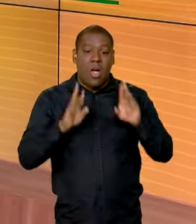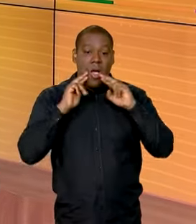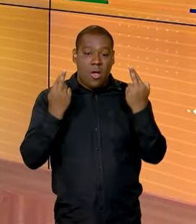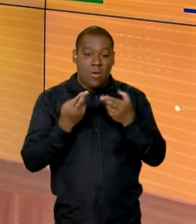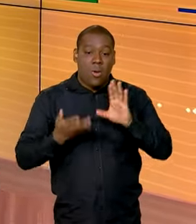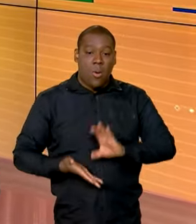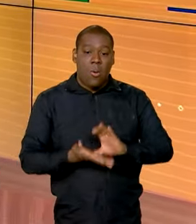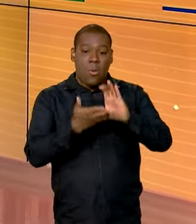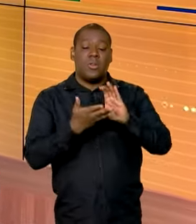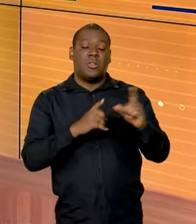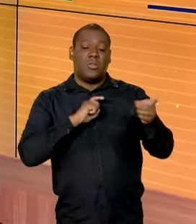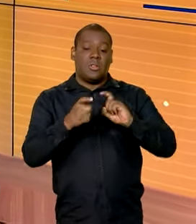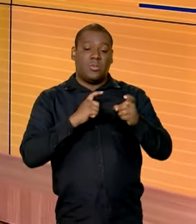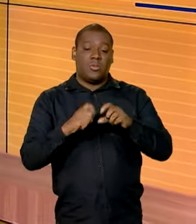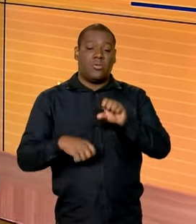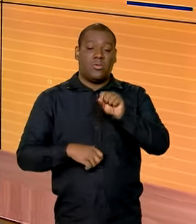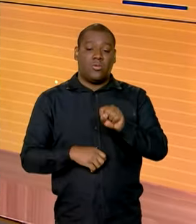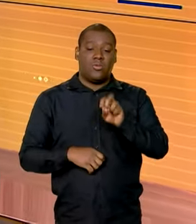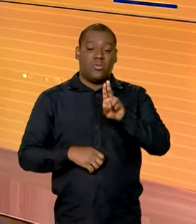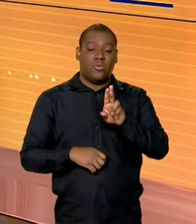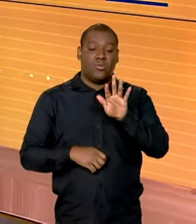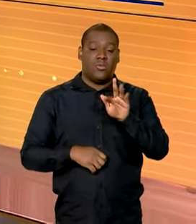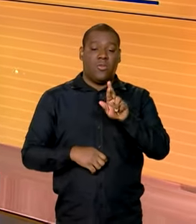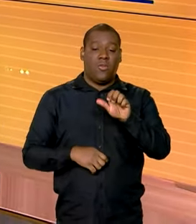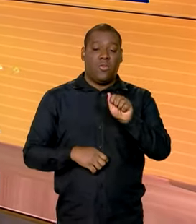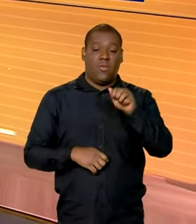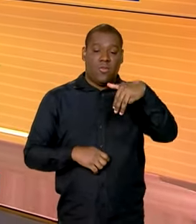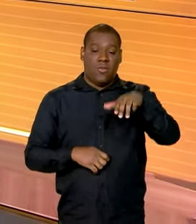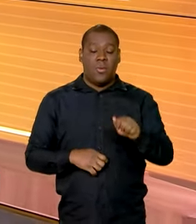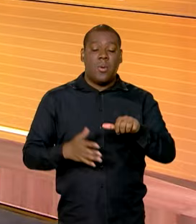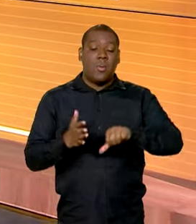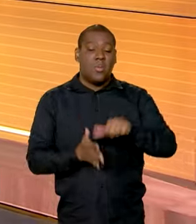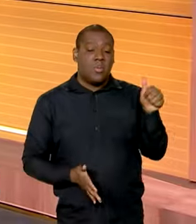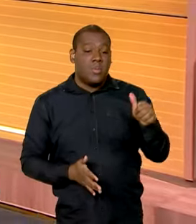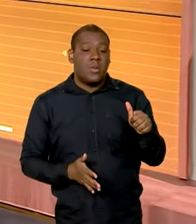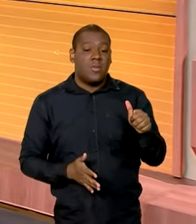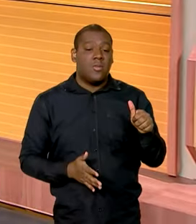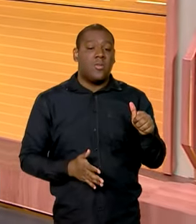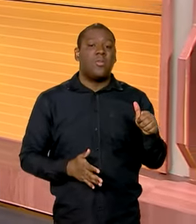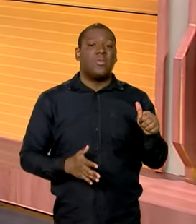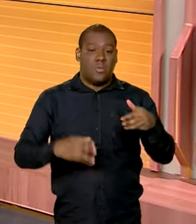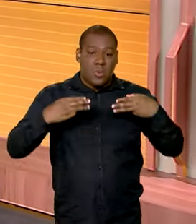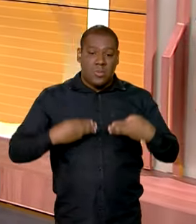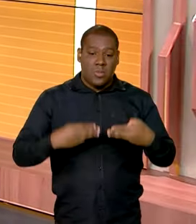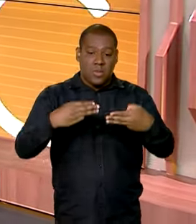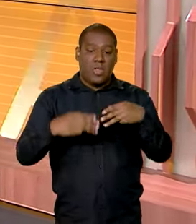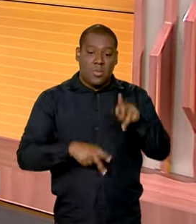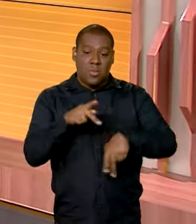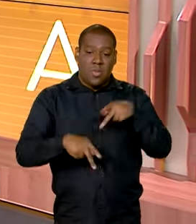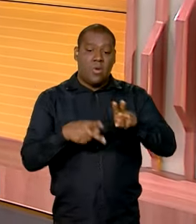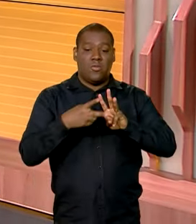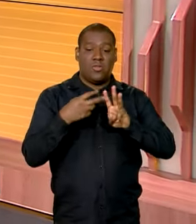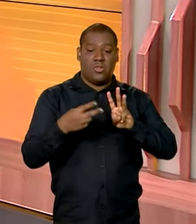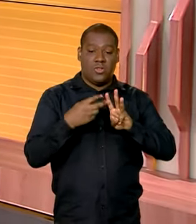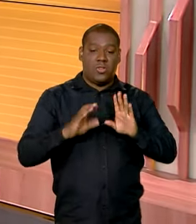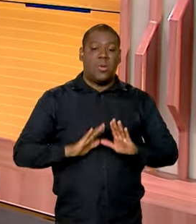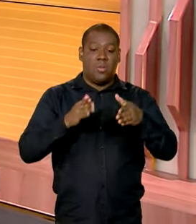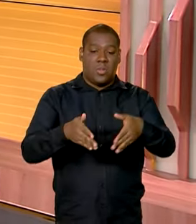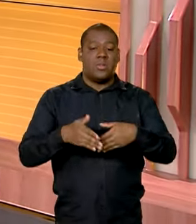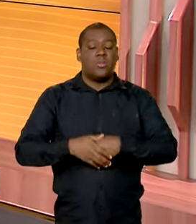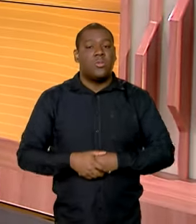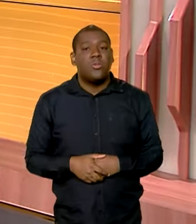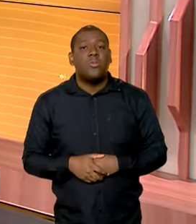de Administração da SUFRAMA, que contou pela primeira vez com a participação do Ministério dos Povos Indígenas. O